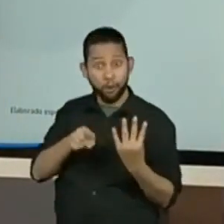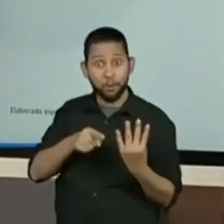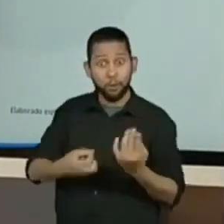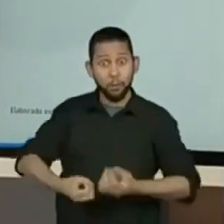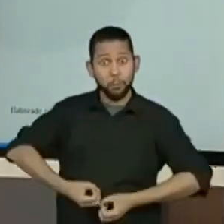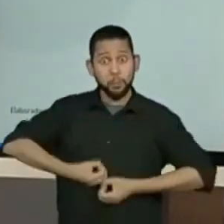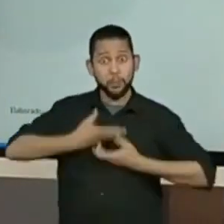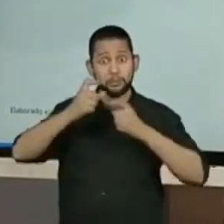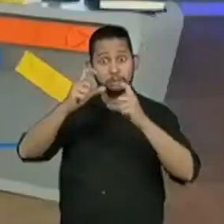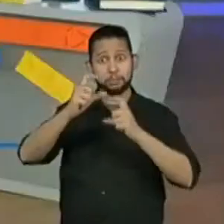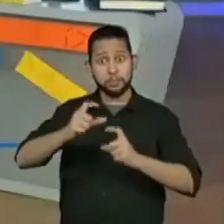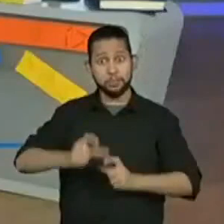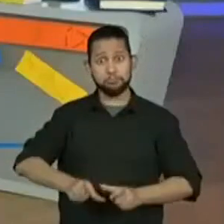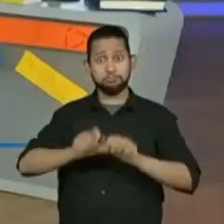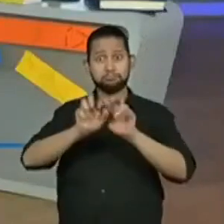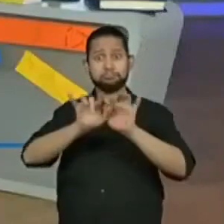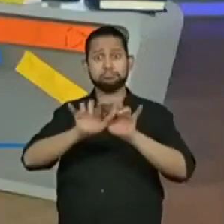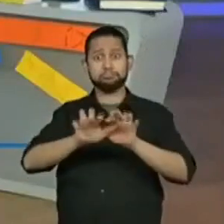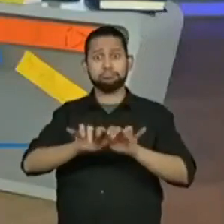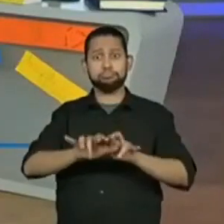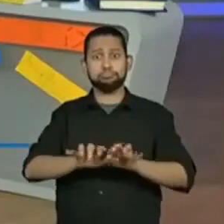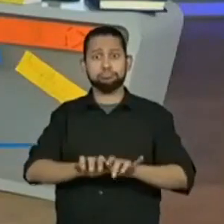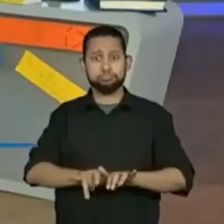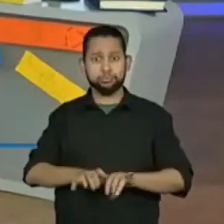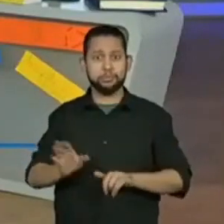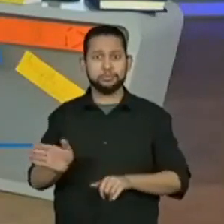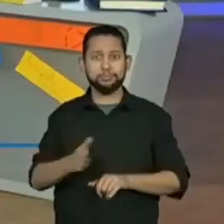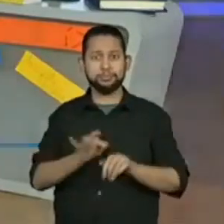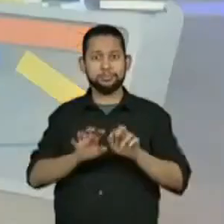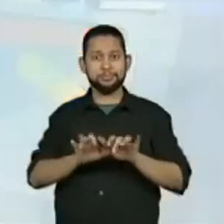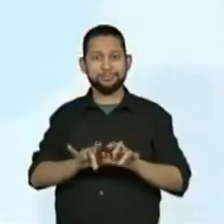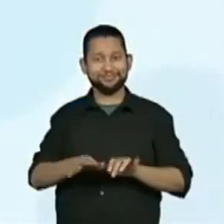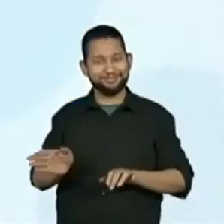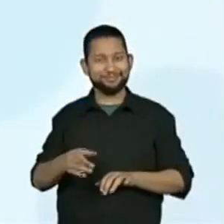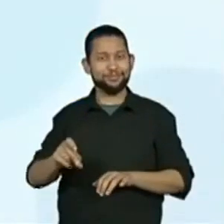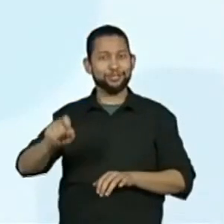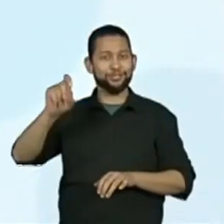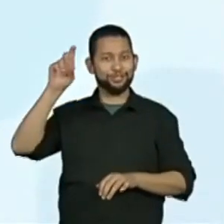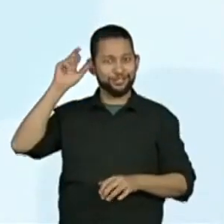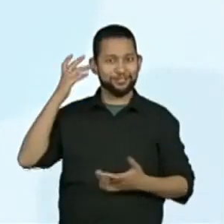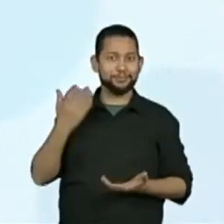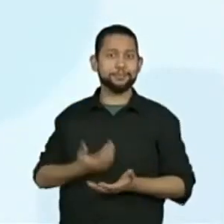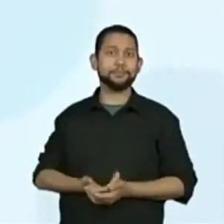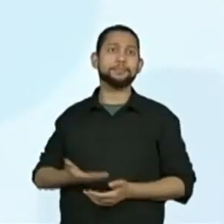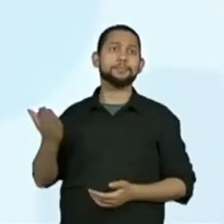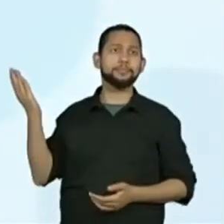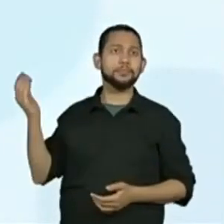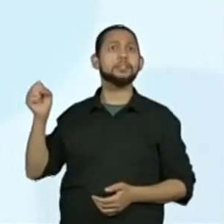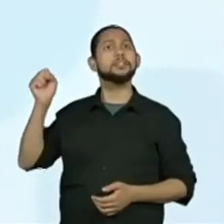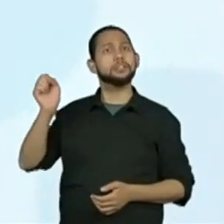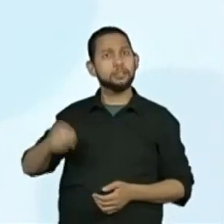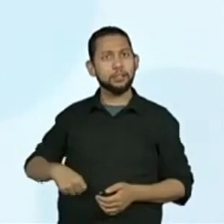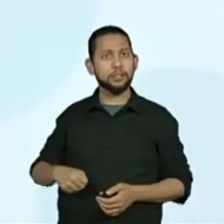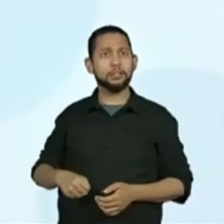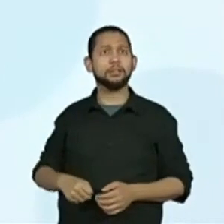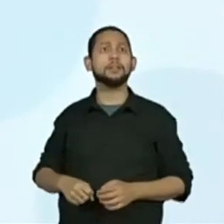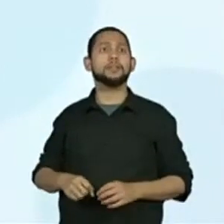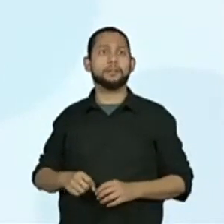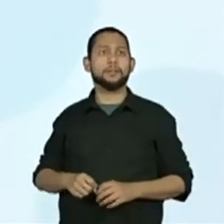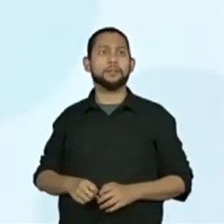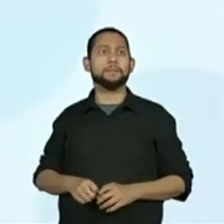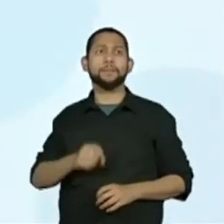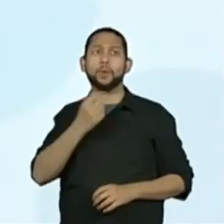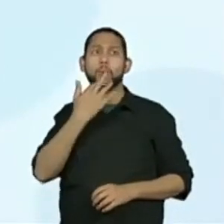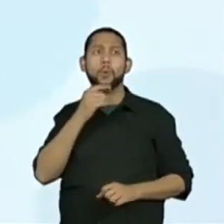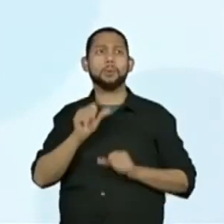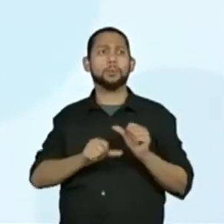colocadas no nosso sarau. Vamos lá. Ah, aqui. Sim, todo mundo acertou. Ah, deixa eu mudar a cor dessa